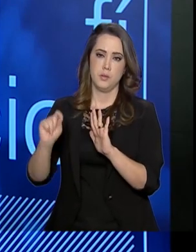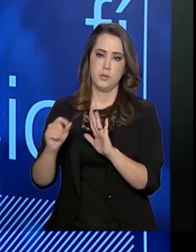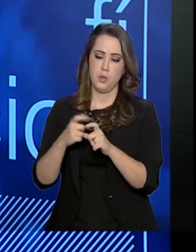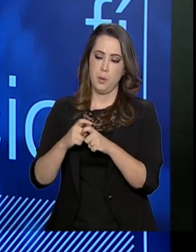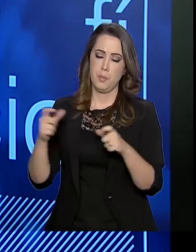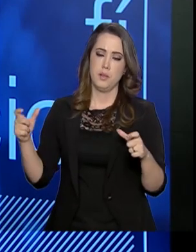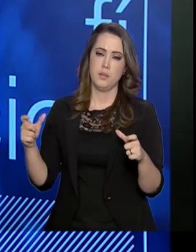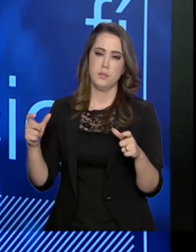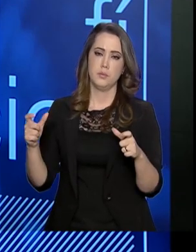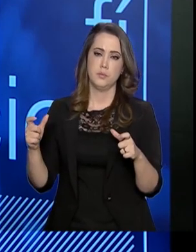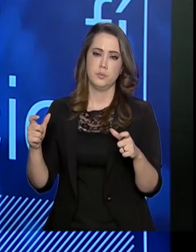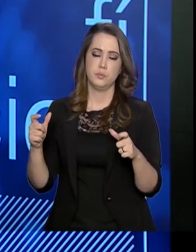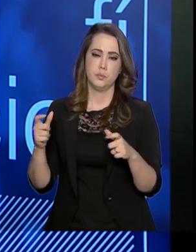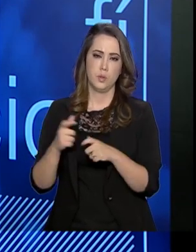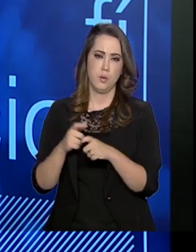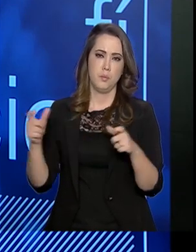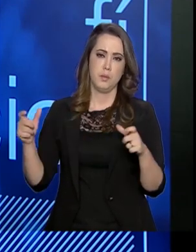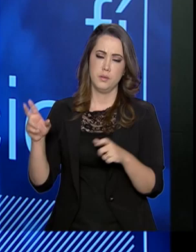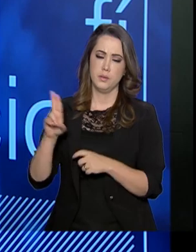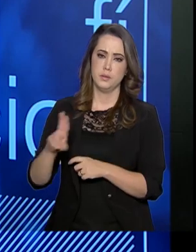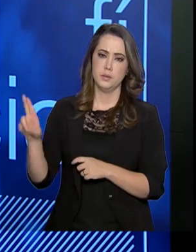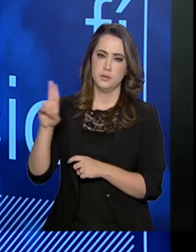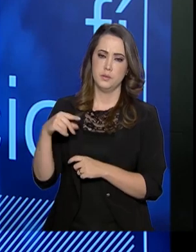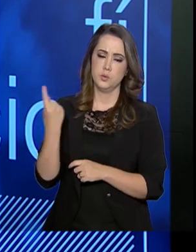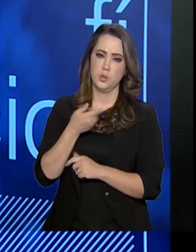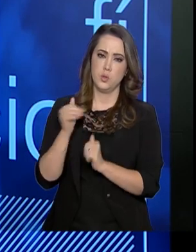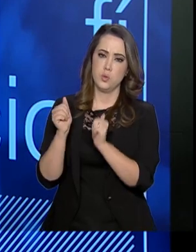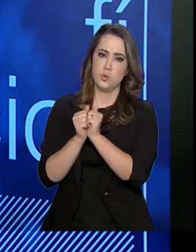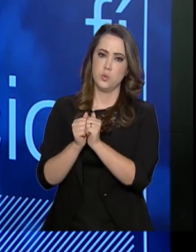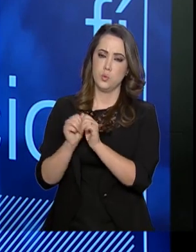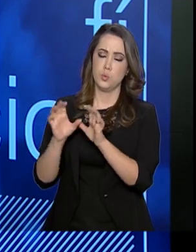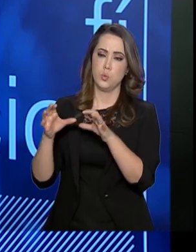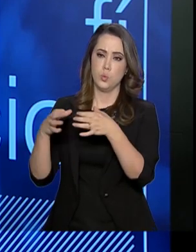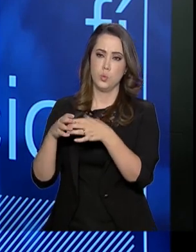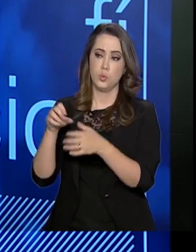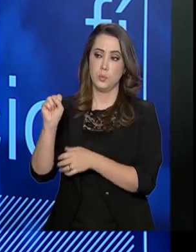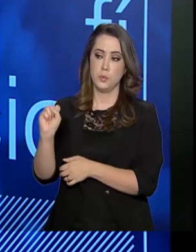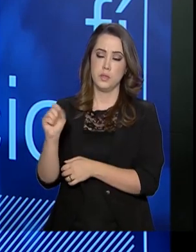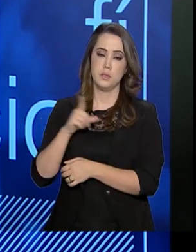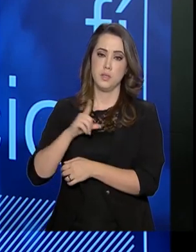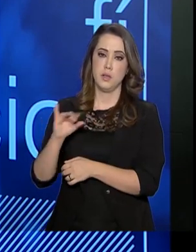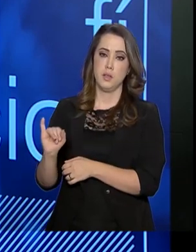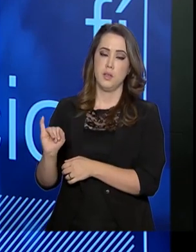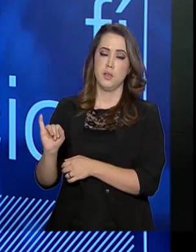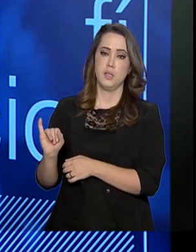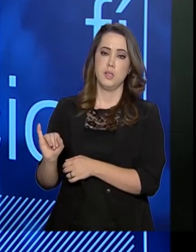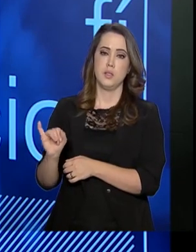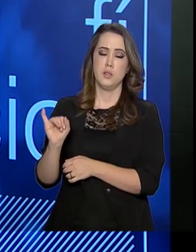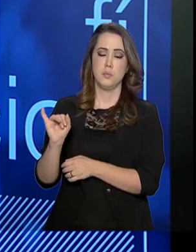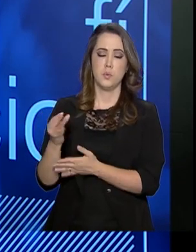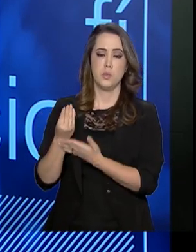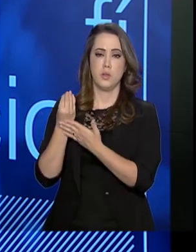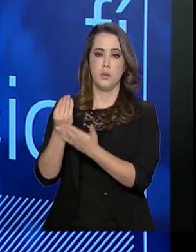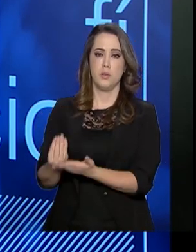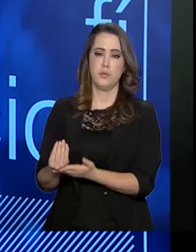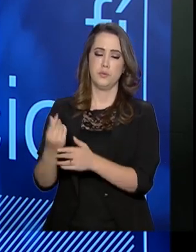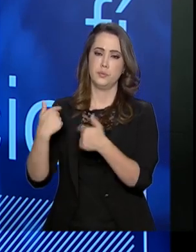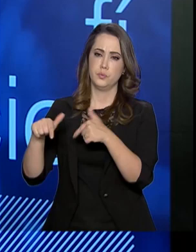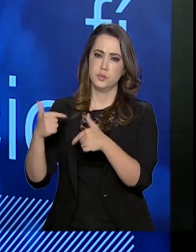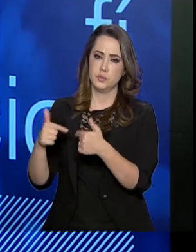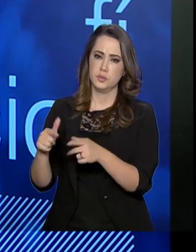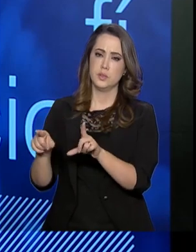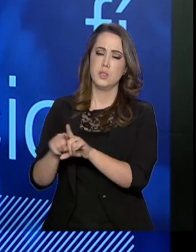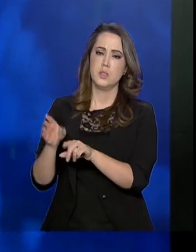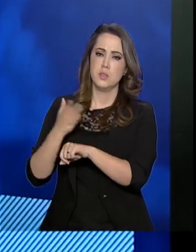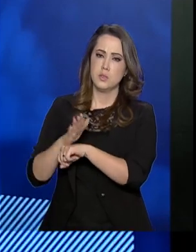amplia, amplifica esse universo, é de nós, junto com o Sistema S, temos a oferta na área do comércio ou da indústria de treinamento e